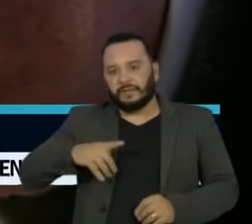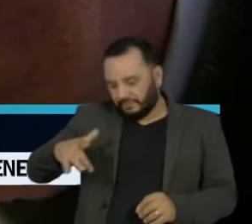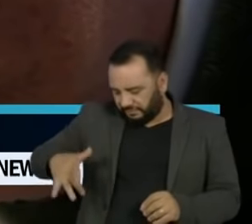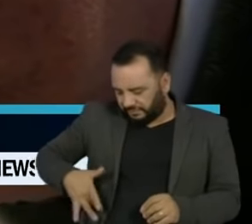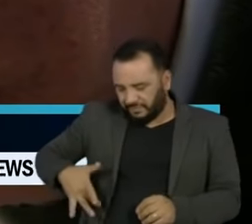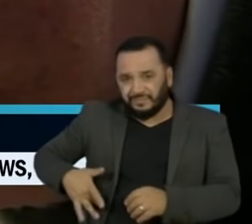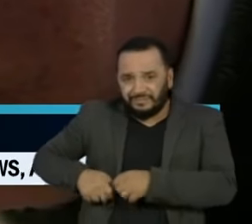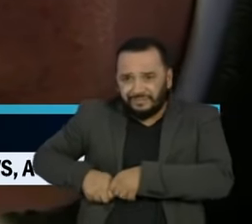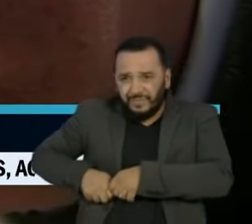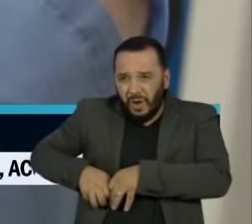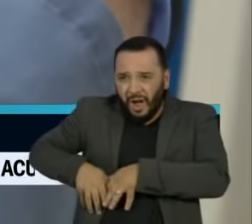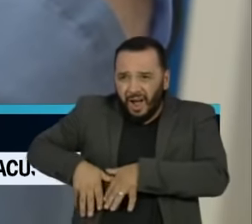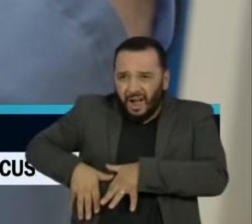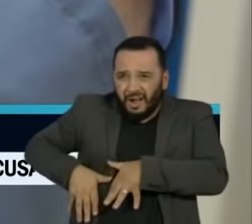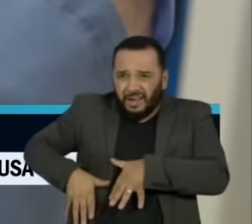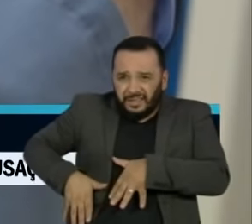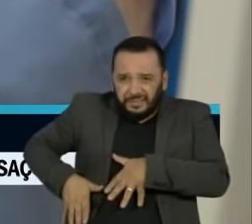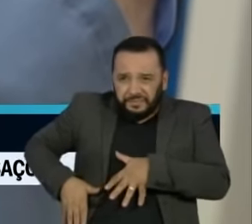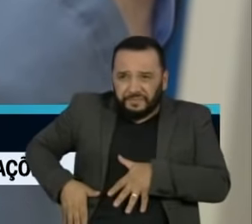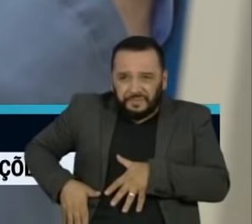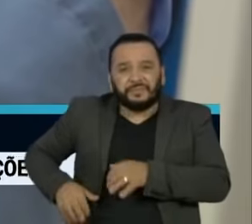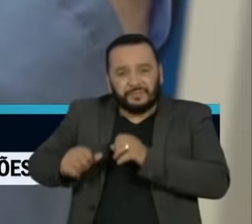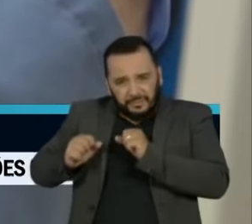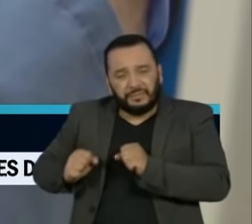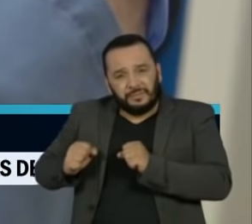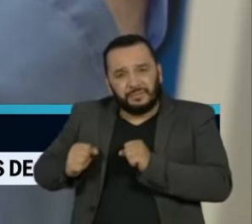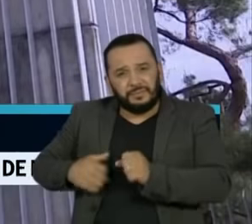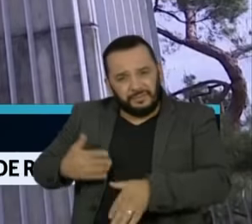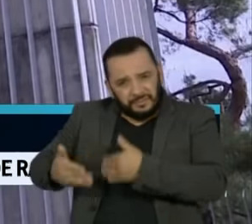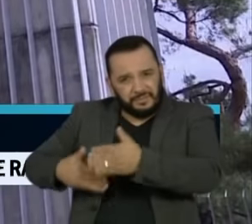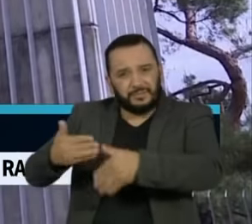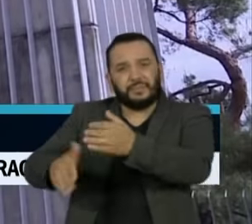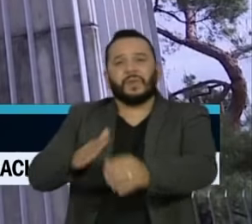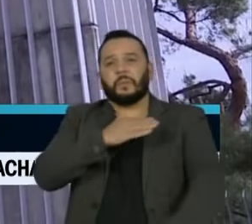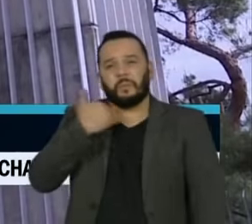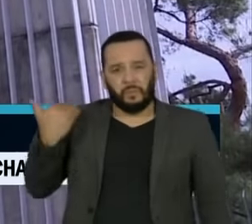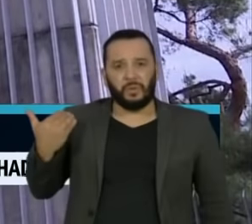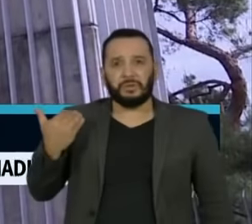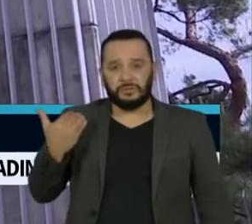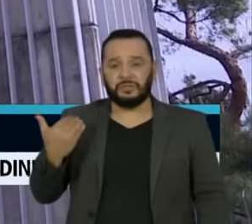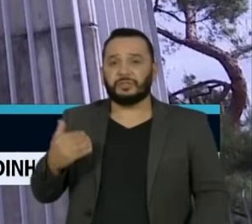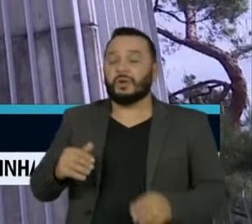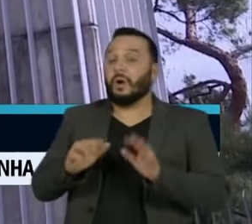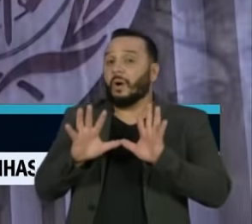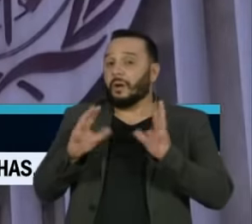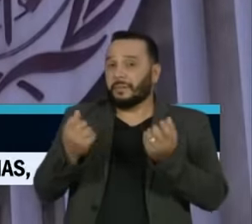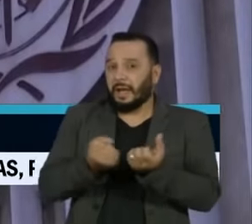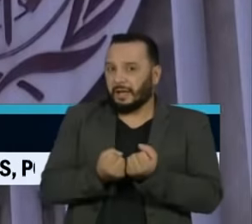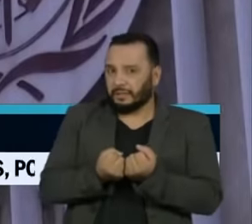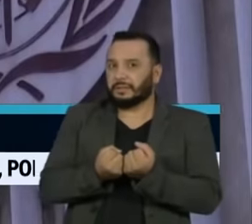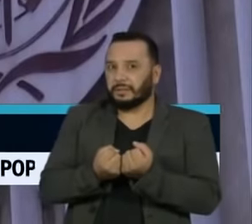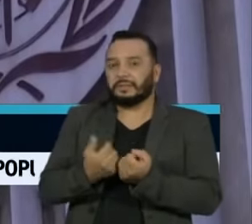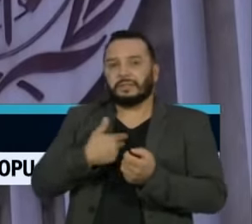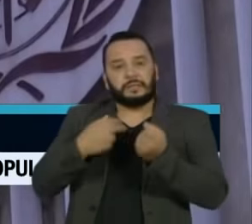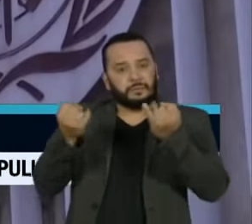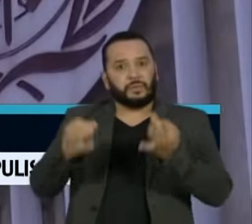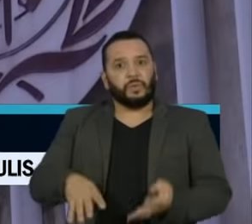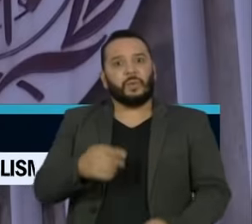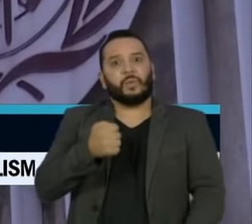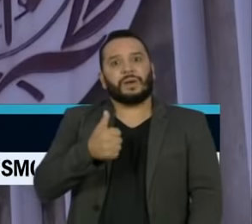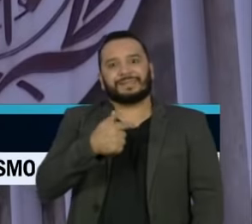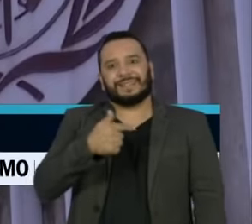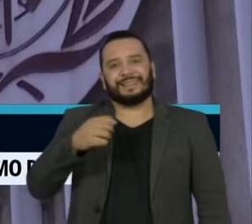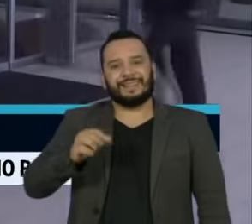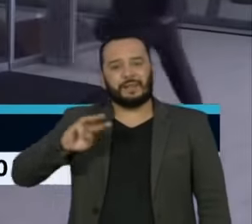silenciosamente, pode se tornar crônica e levar à morte. Segundo a Organização Mundial da Saúde, são quase 70